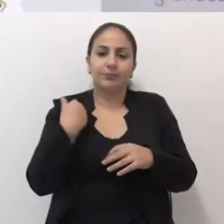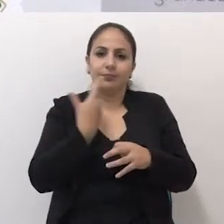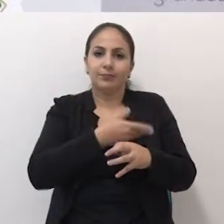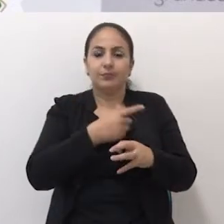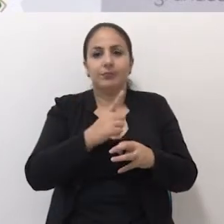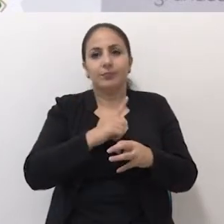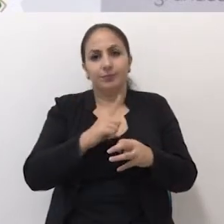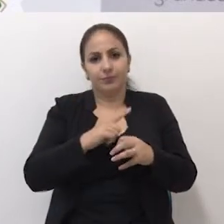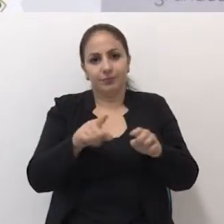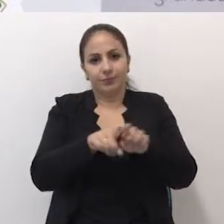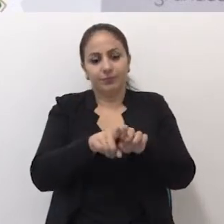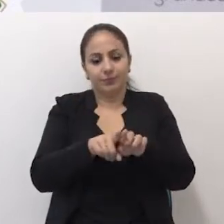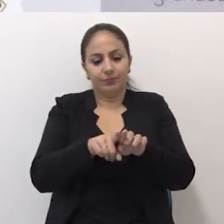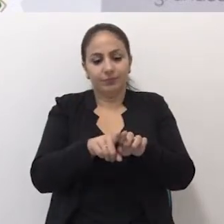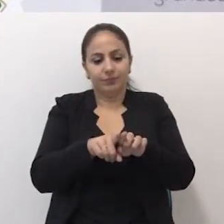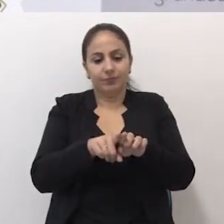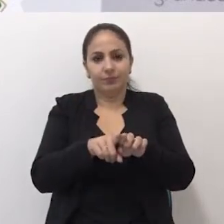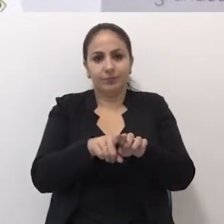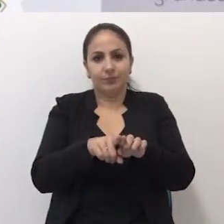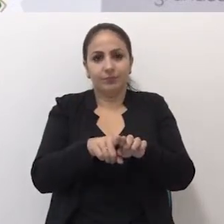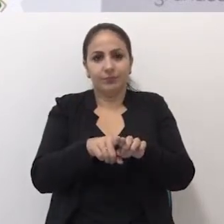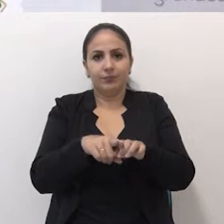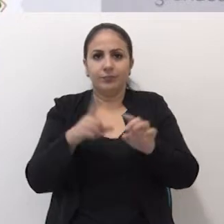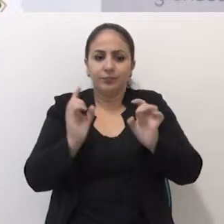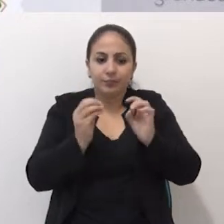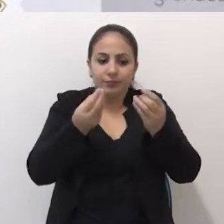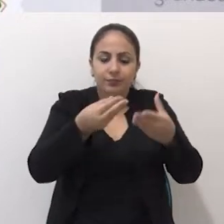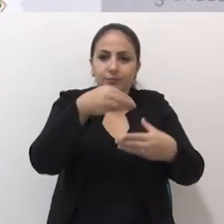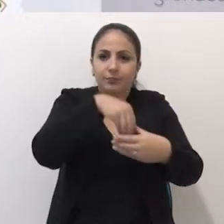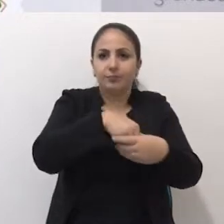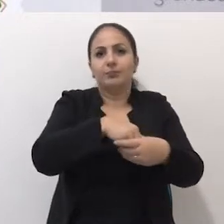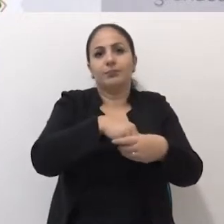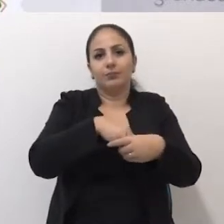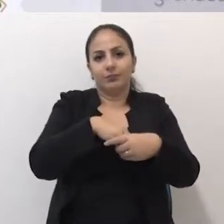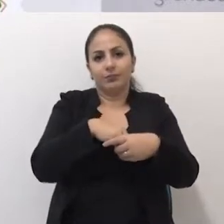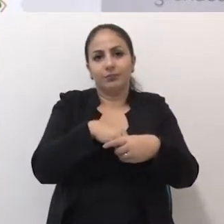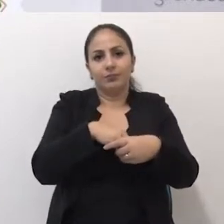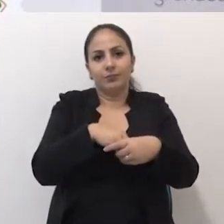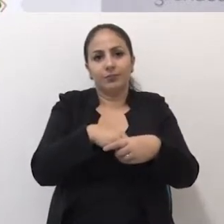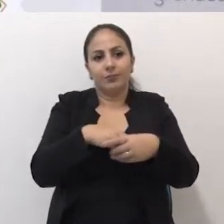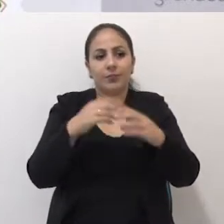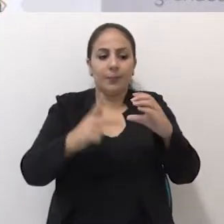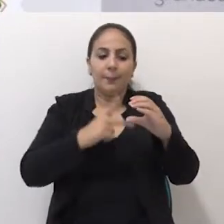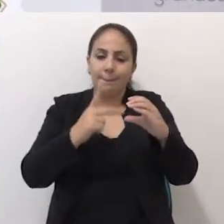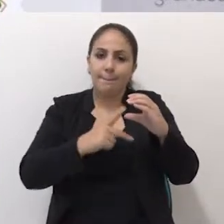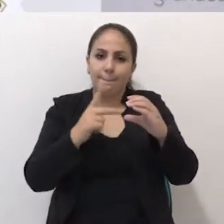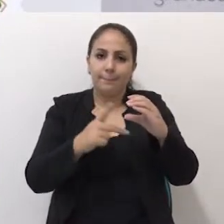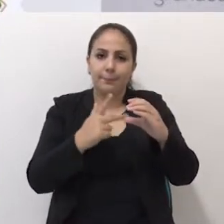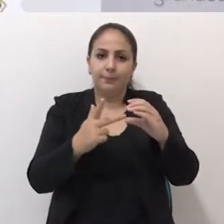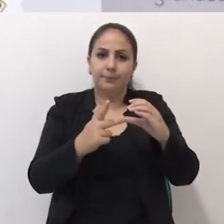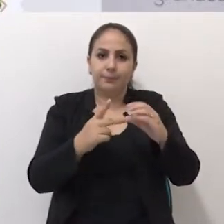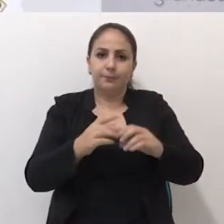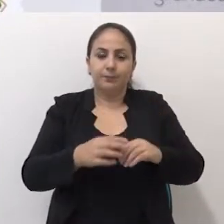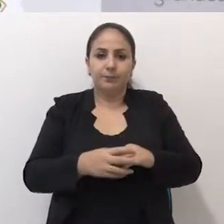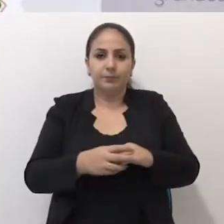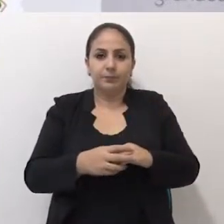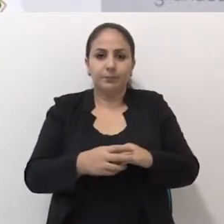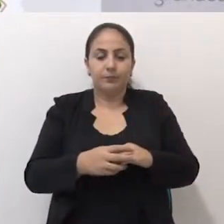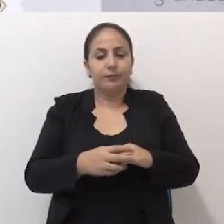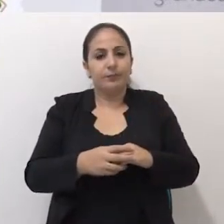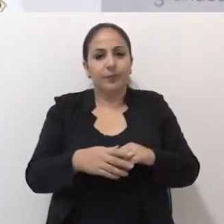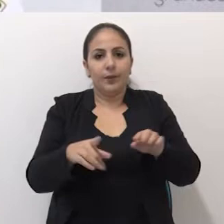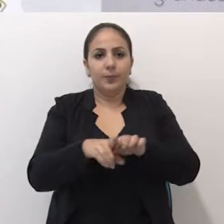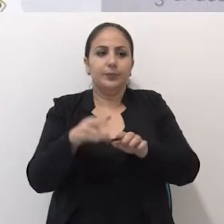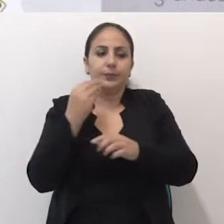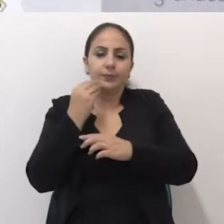a gente também estar dentro do processo da Câmara de Vereadores. E